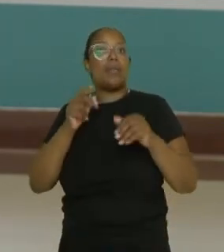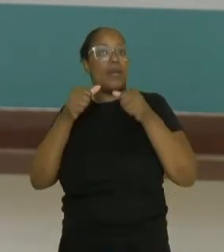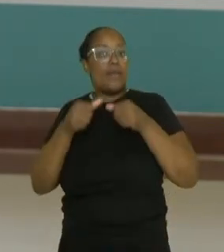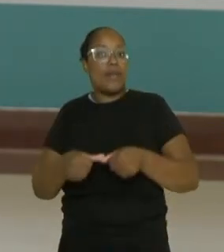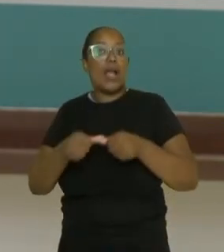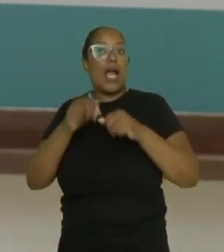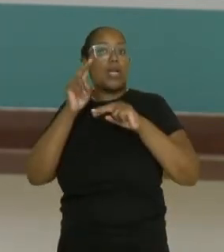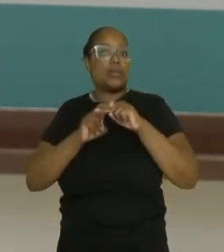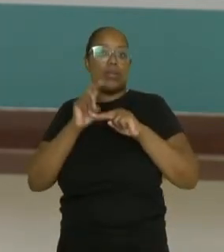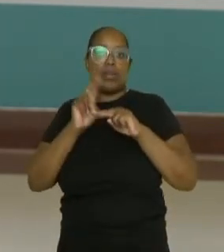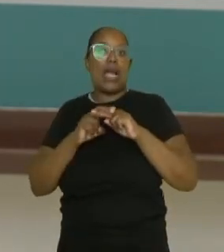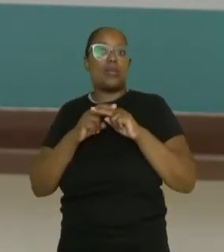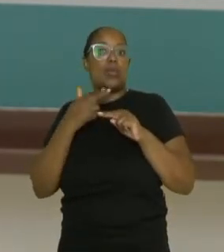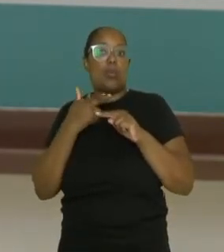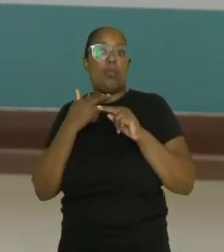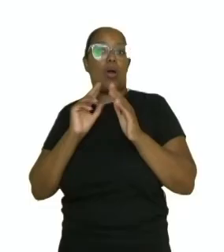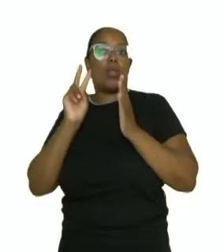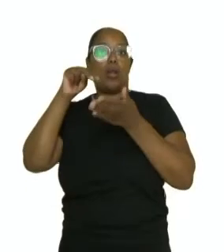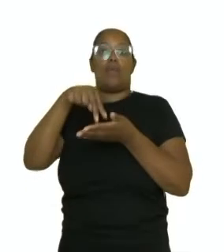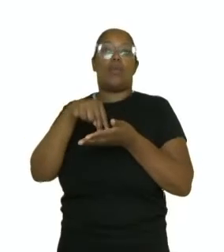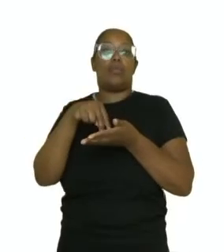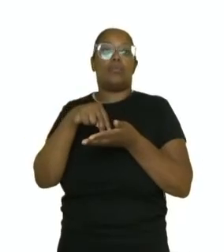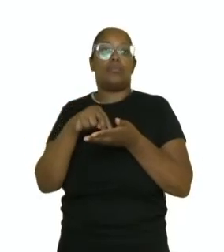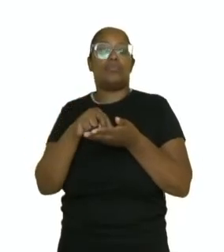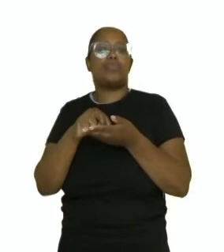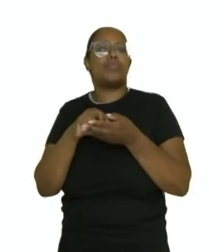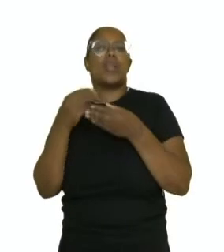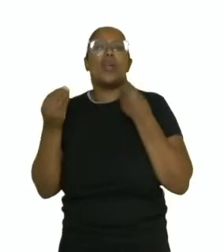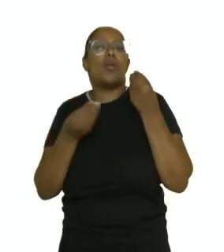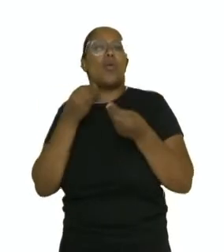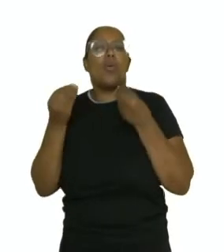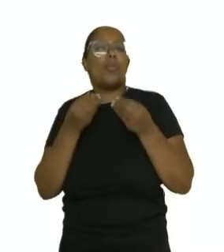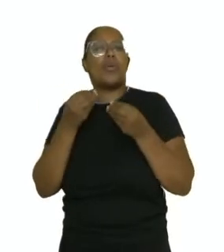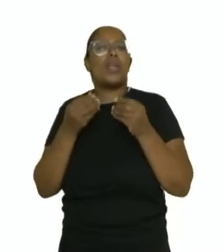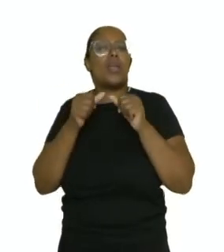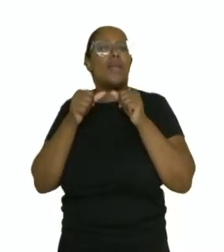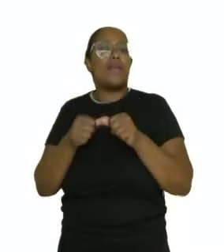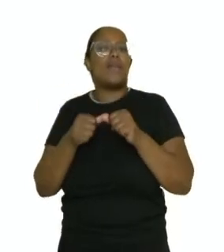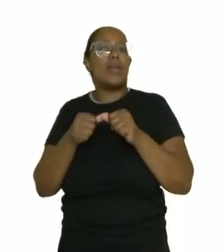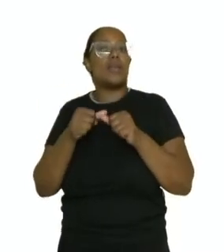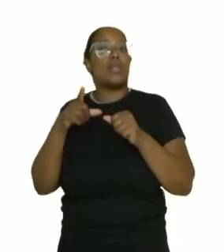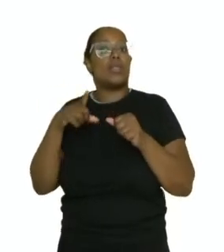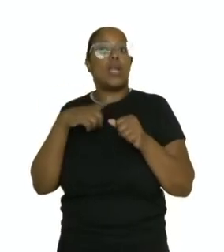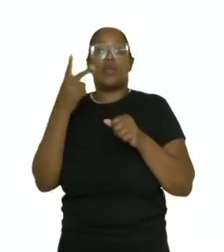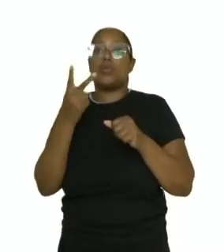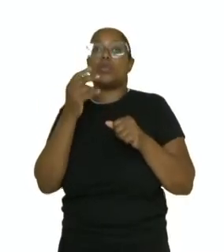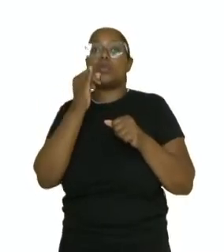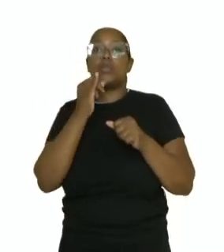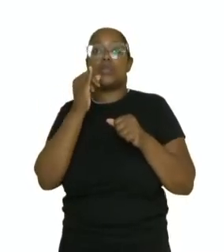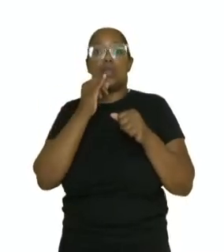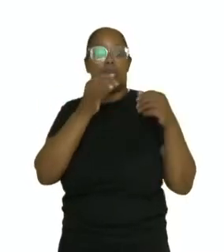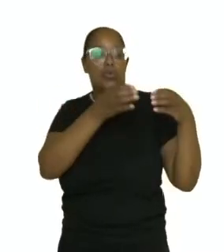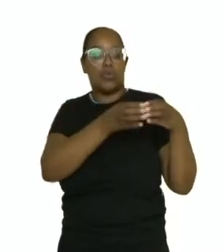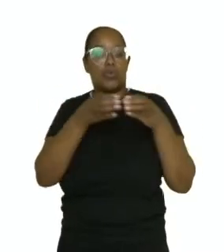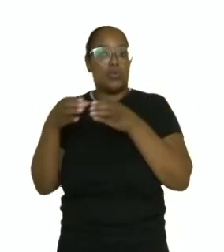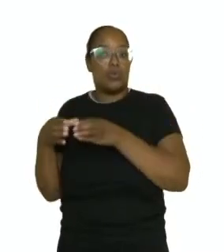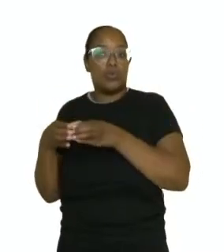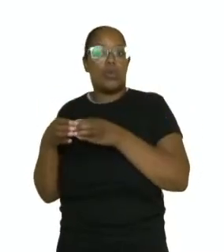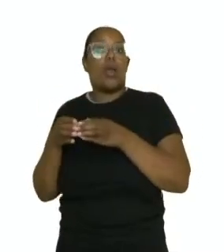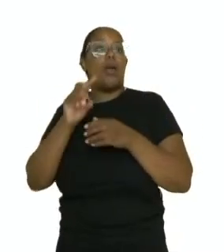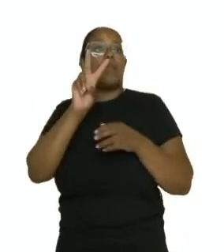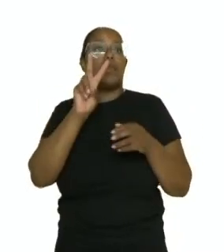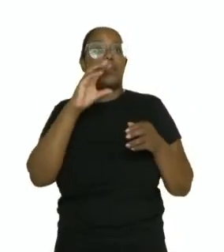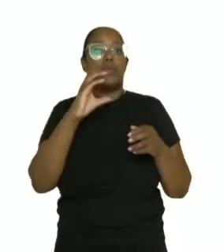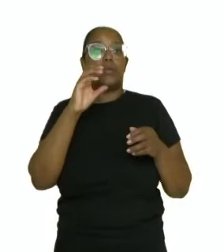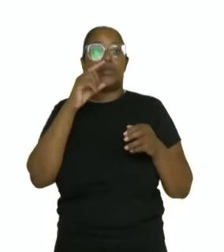o contato com o solo como é que é classificação funcional? são duas classificações funcionais em dois grupos o vc1